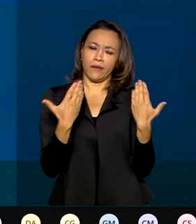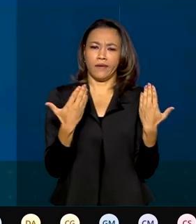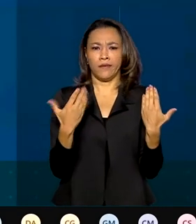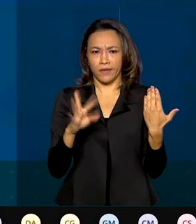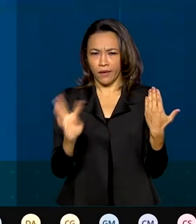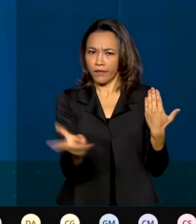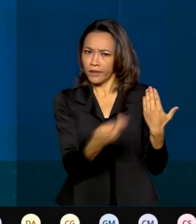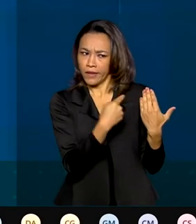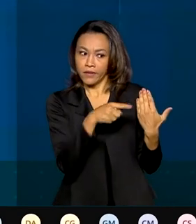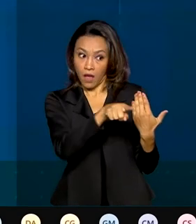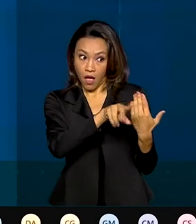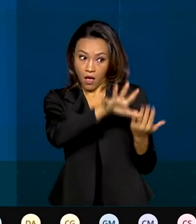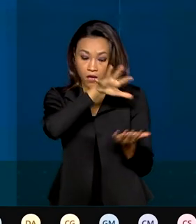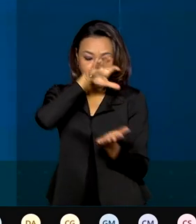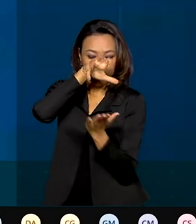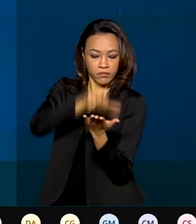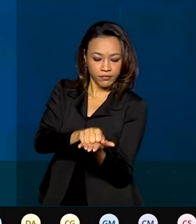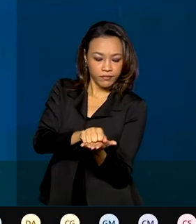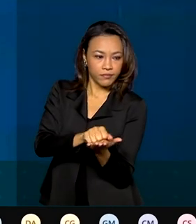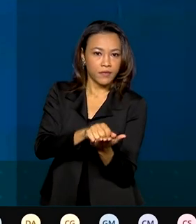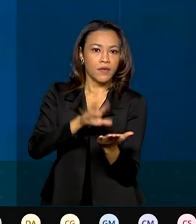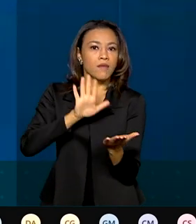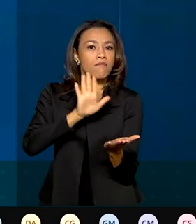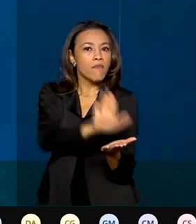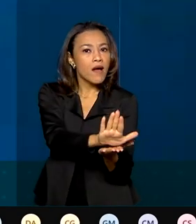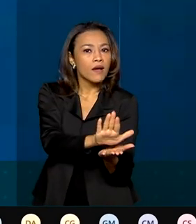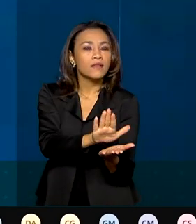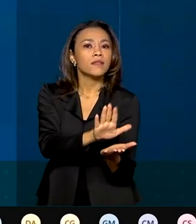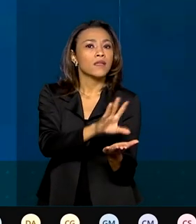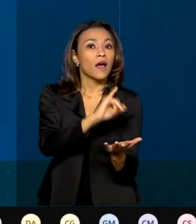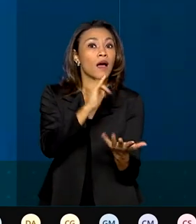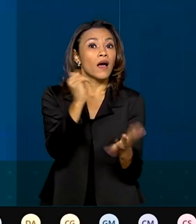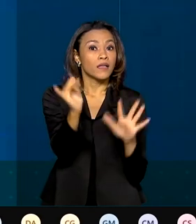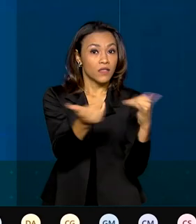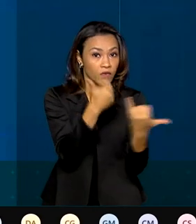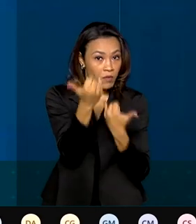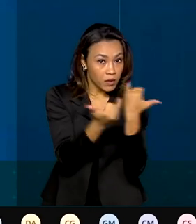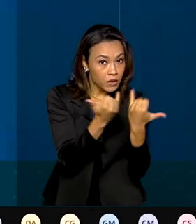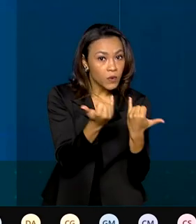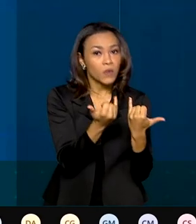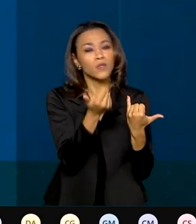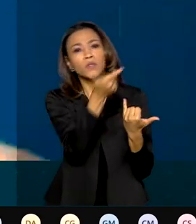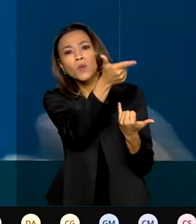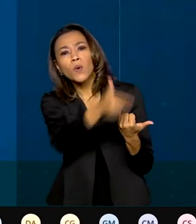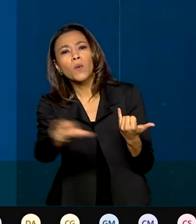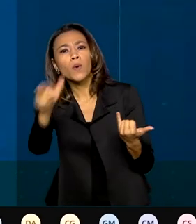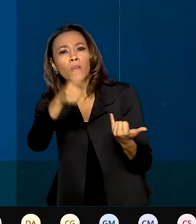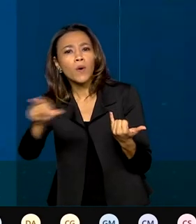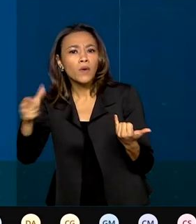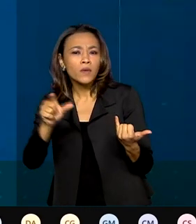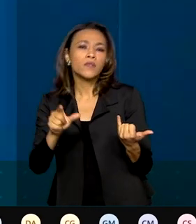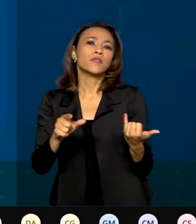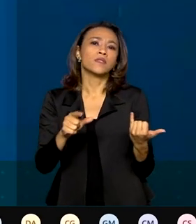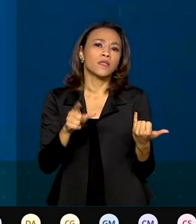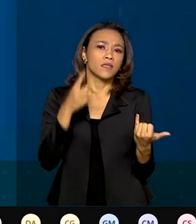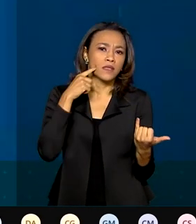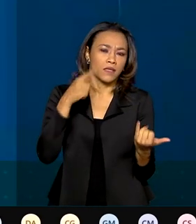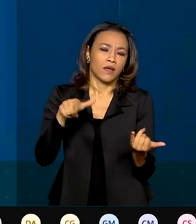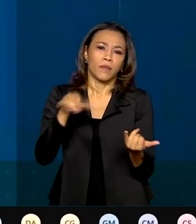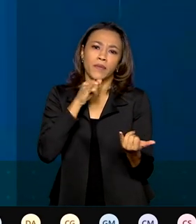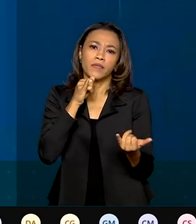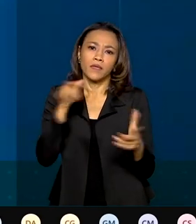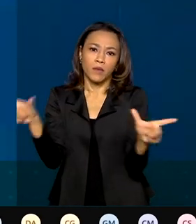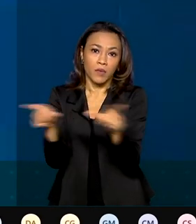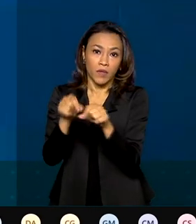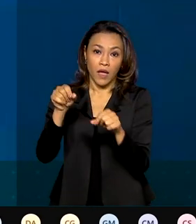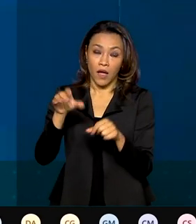que são registradas, mas as informações adicionais com outras autoridades regulatórias, com a base de dados da Organização